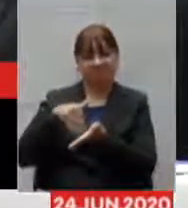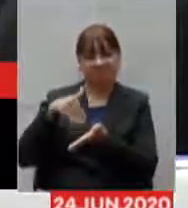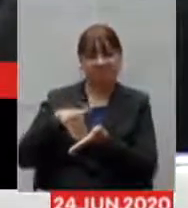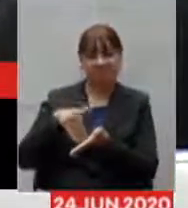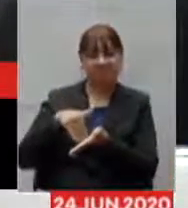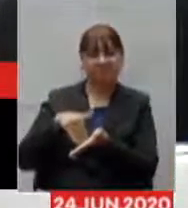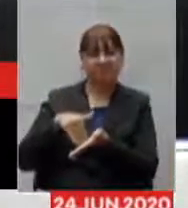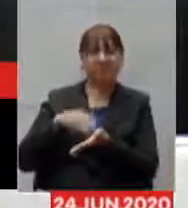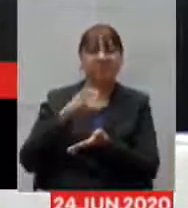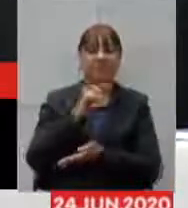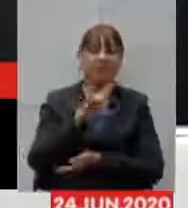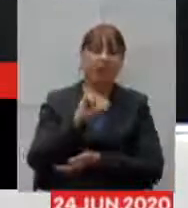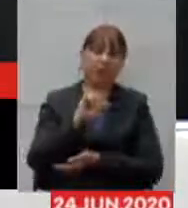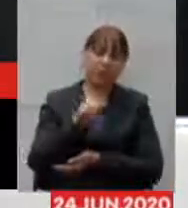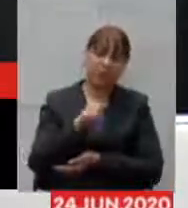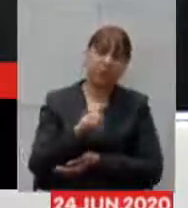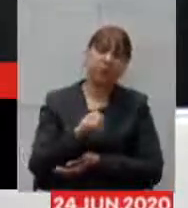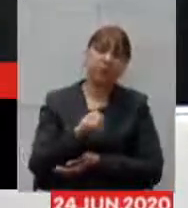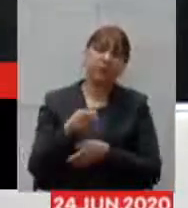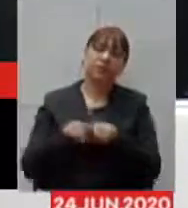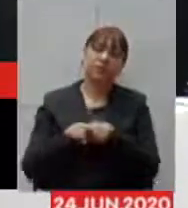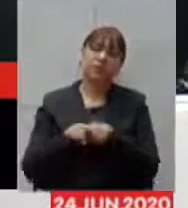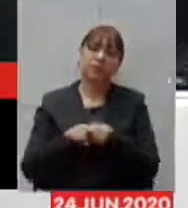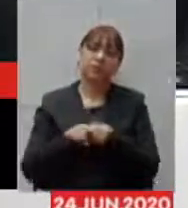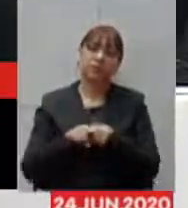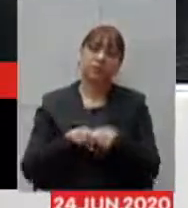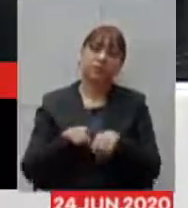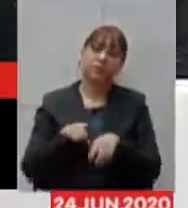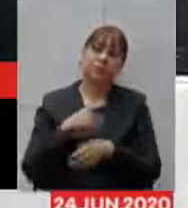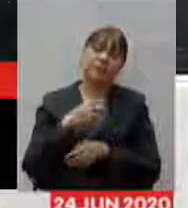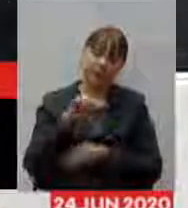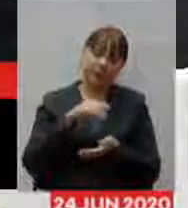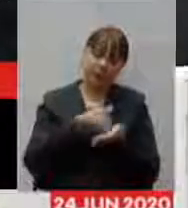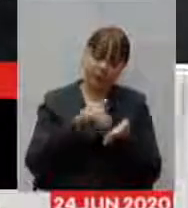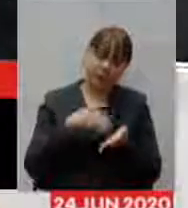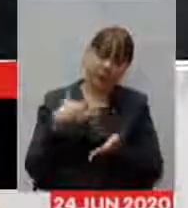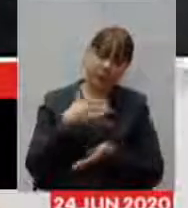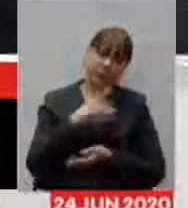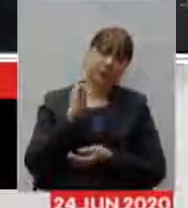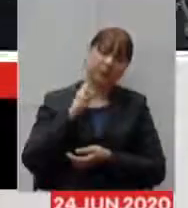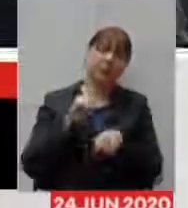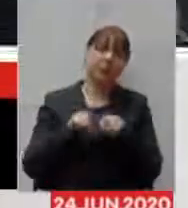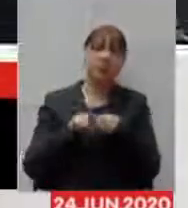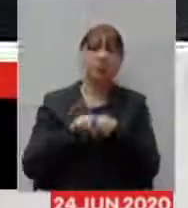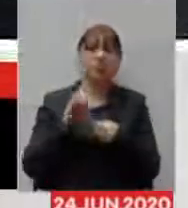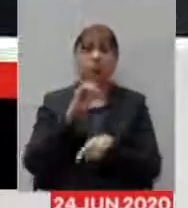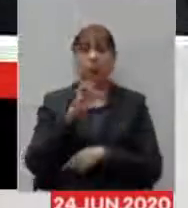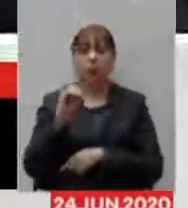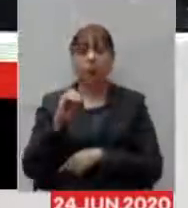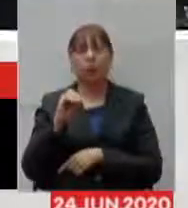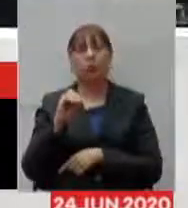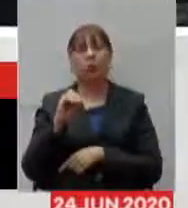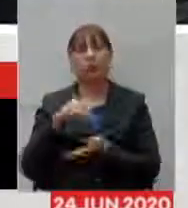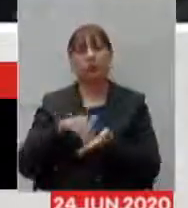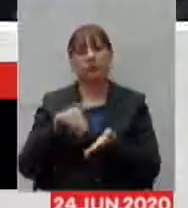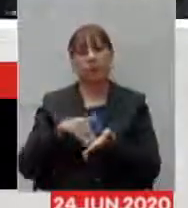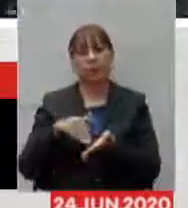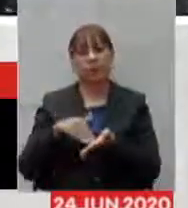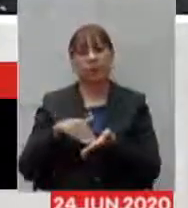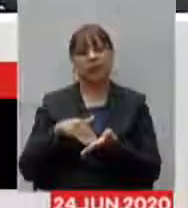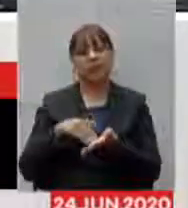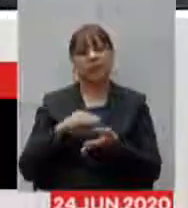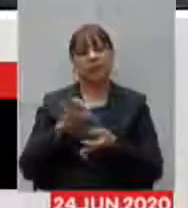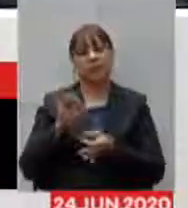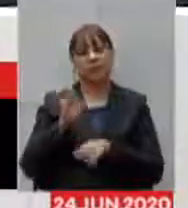senhor Carlos Eduardo Amaral Pereira da Silva secretário de saúde de Minas Gerais doutor Otto Alexandre de Vivi Reis secretário de estado de